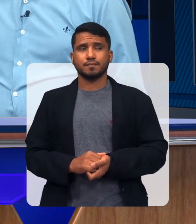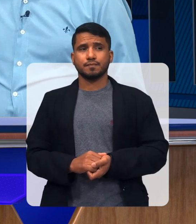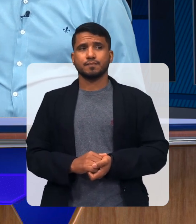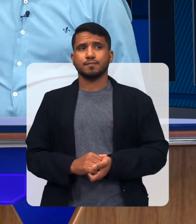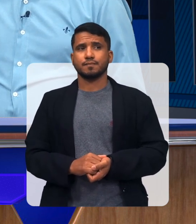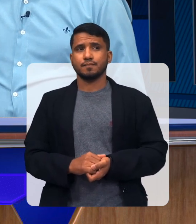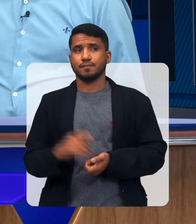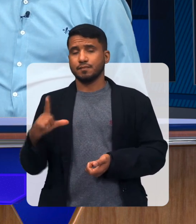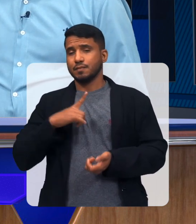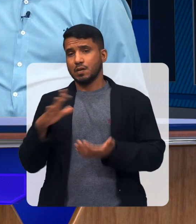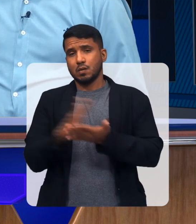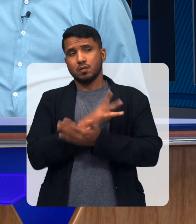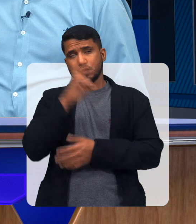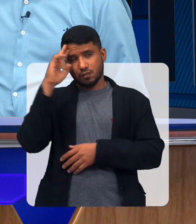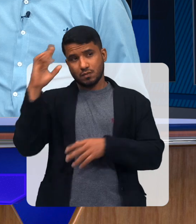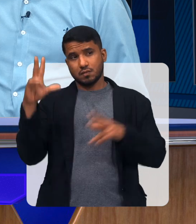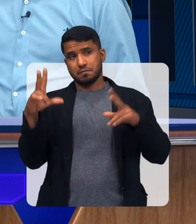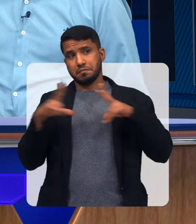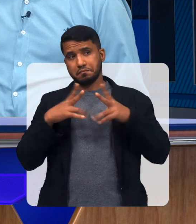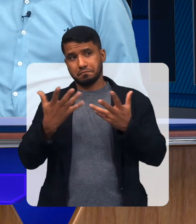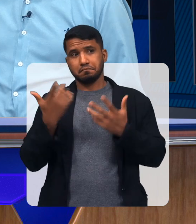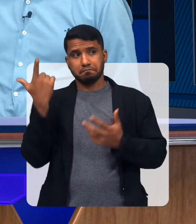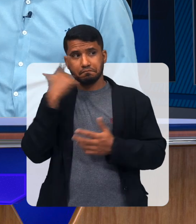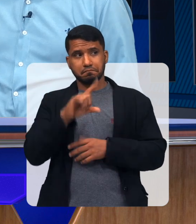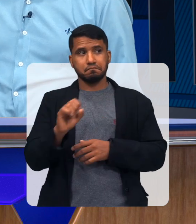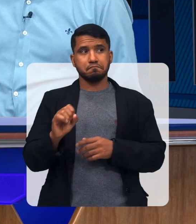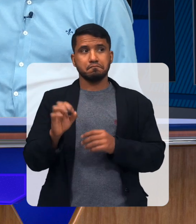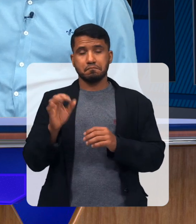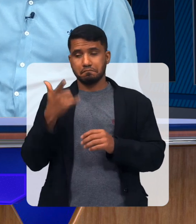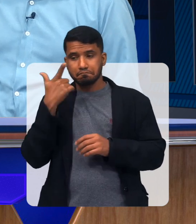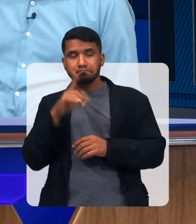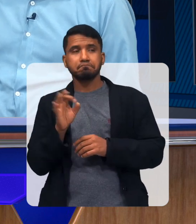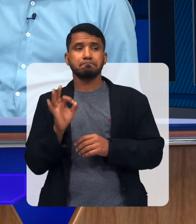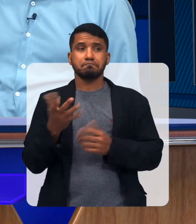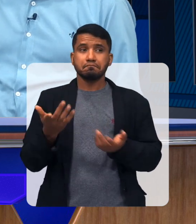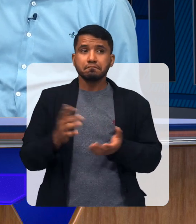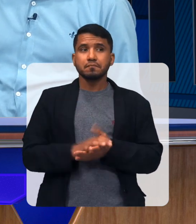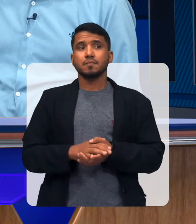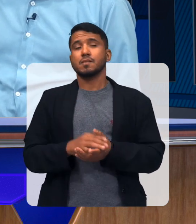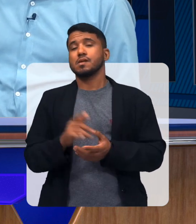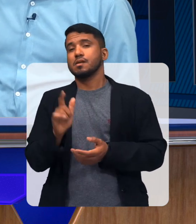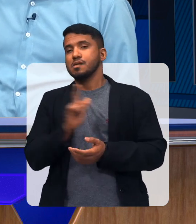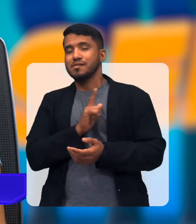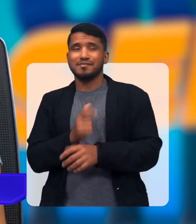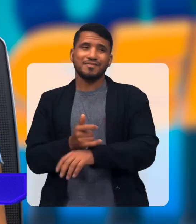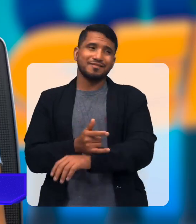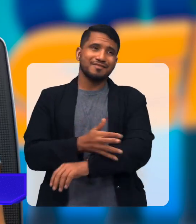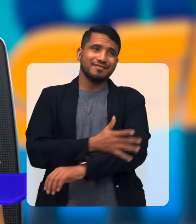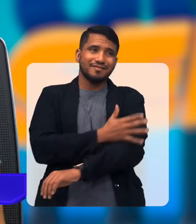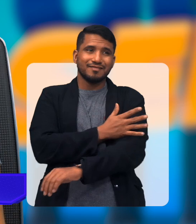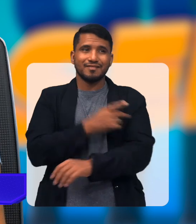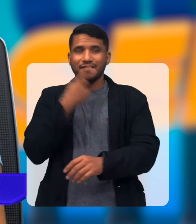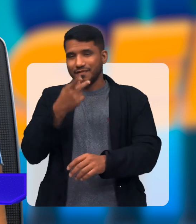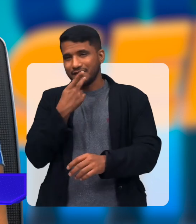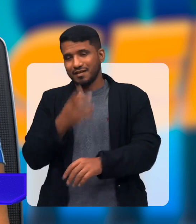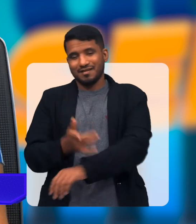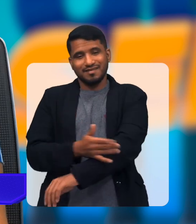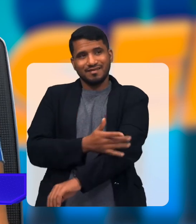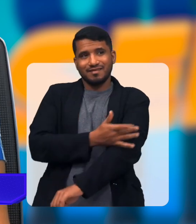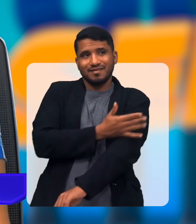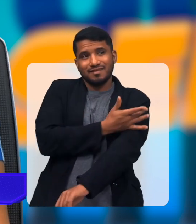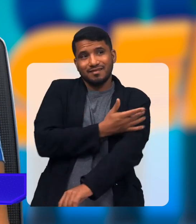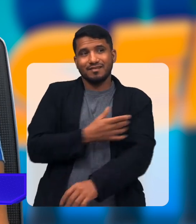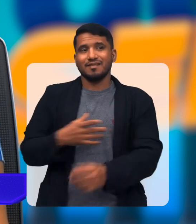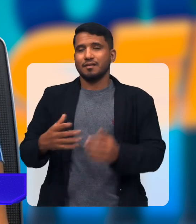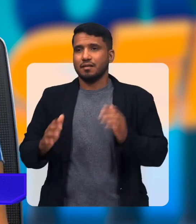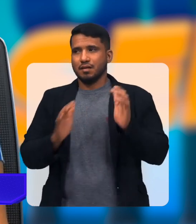Tem algum sonho pessoal Que foi realizado Ou que está sendo realizado? Ah, eu até me emociono Em falar, né?